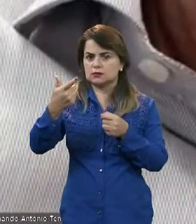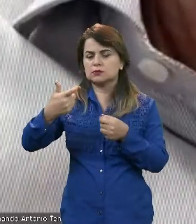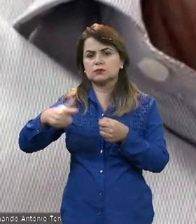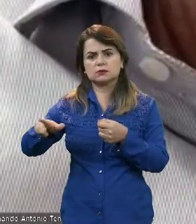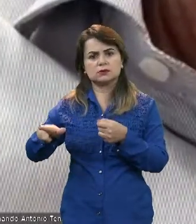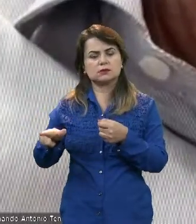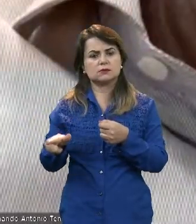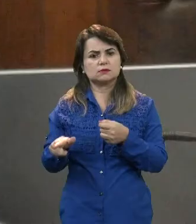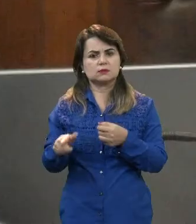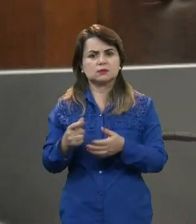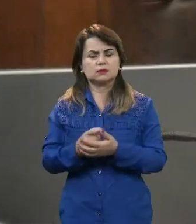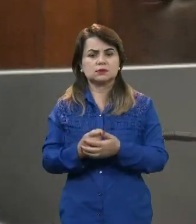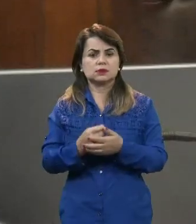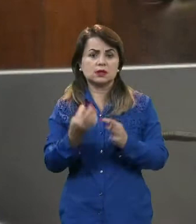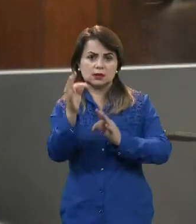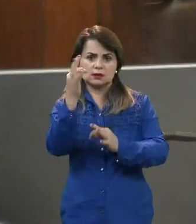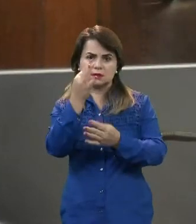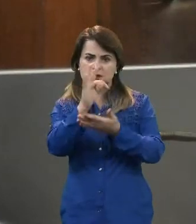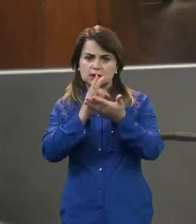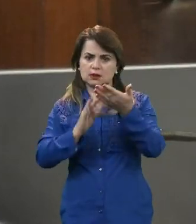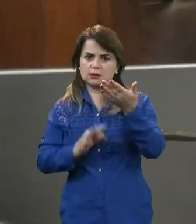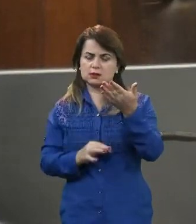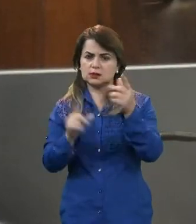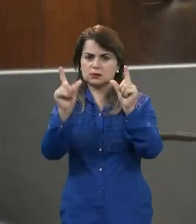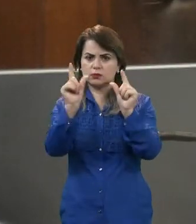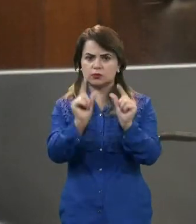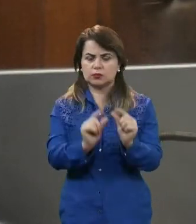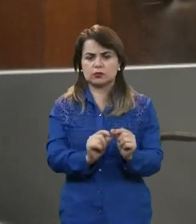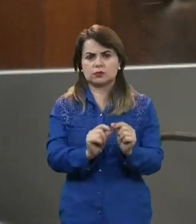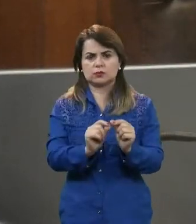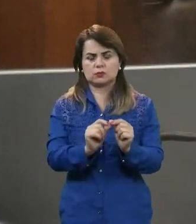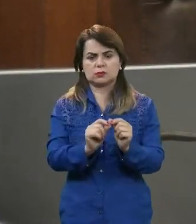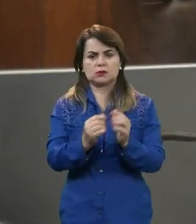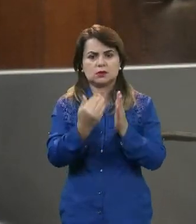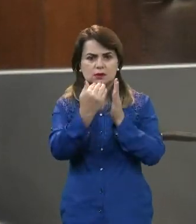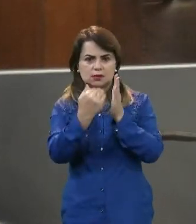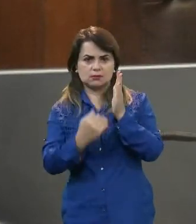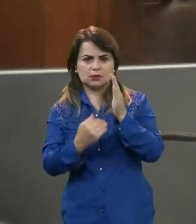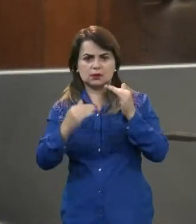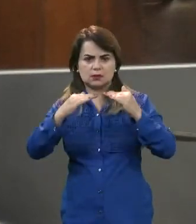menores do que aquelas que foram pactuadas anteriormente.